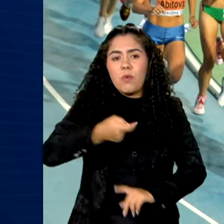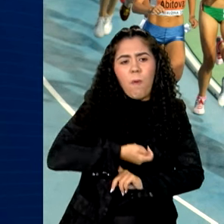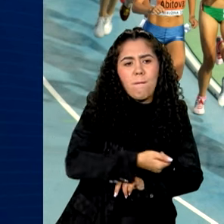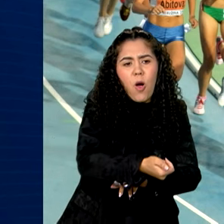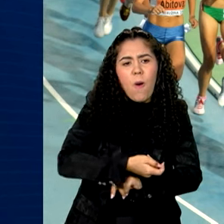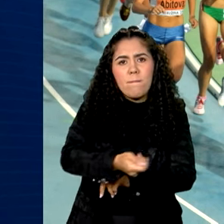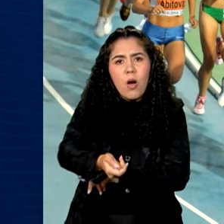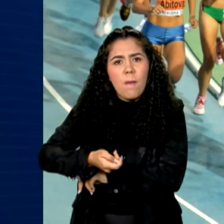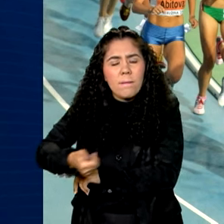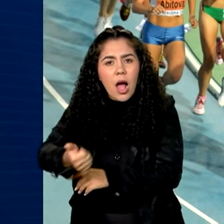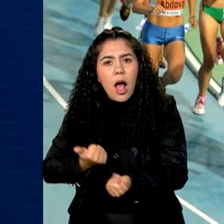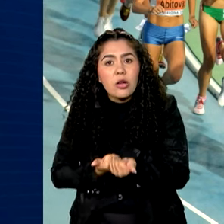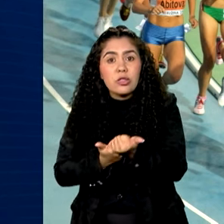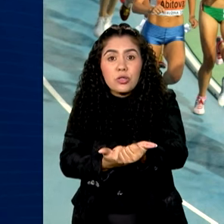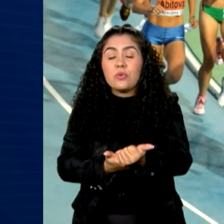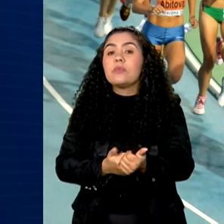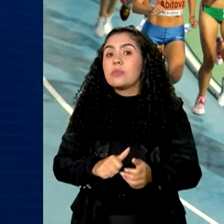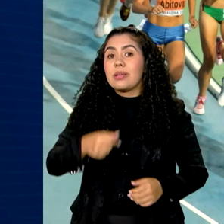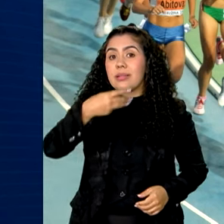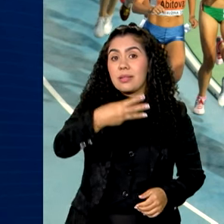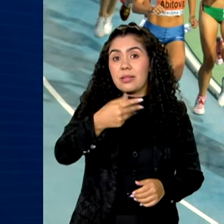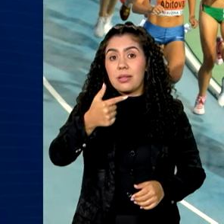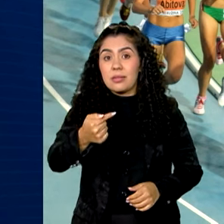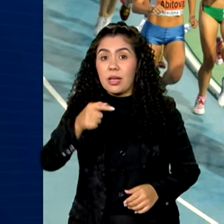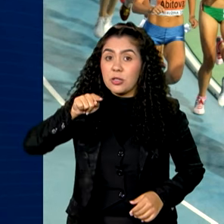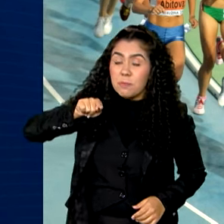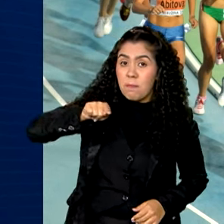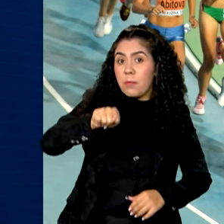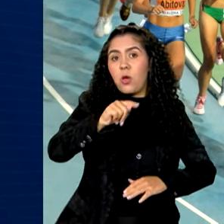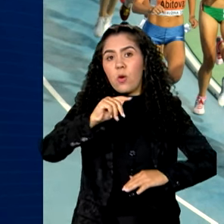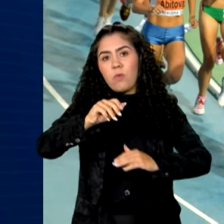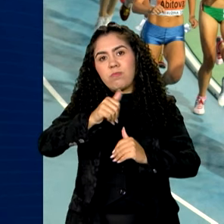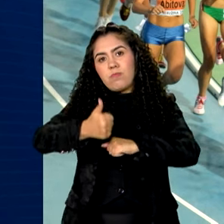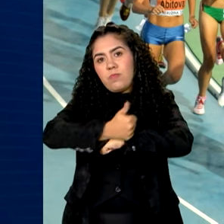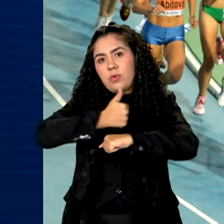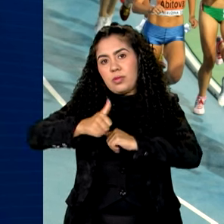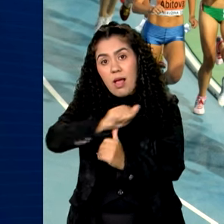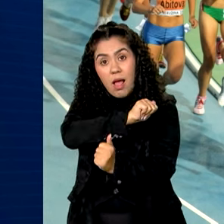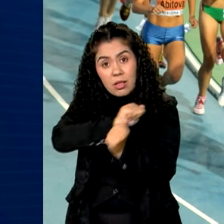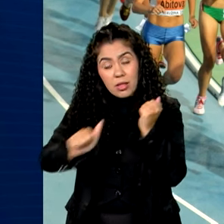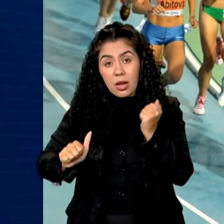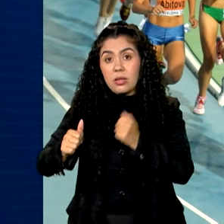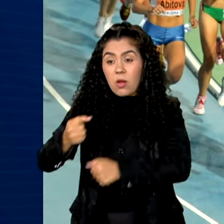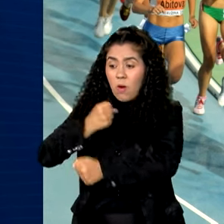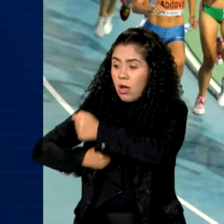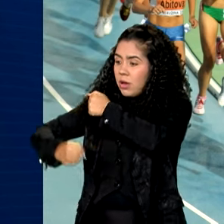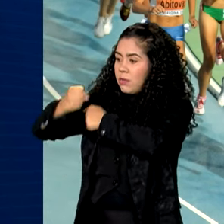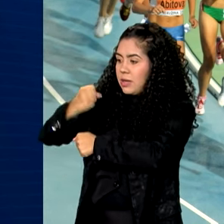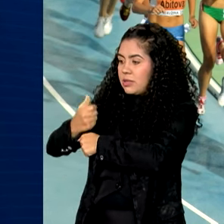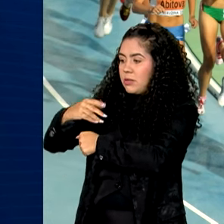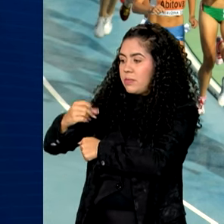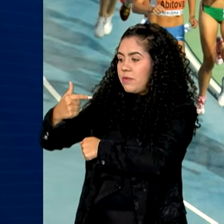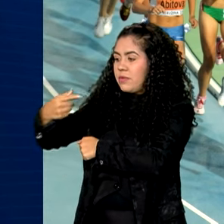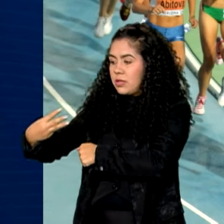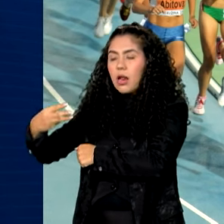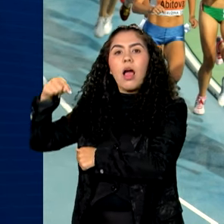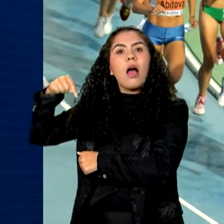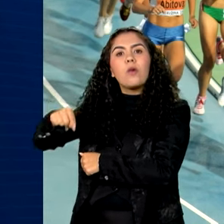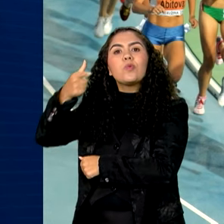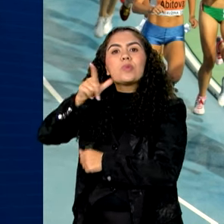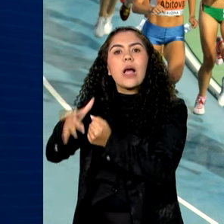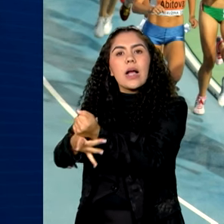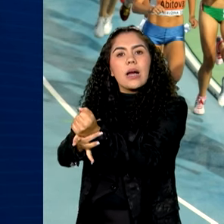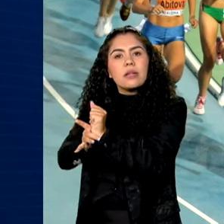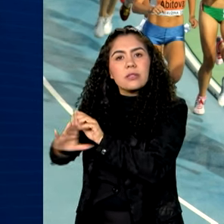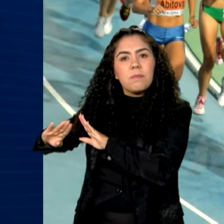beneficiando 37 mil atletas. Desde o ano passado, o Bolsa Atleta passou a garantir às